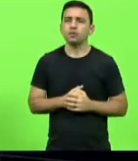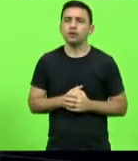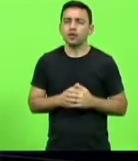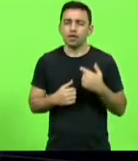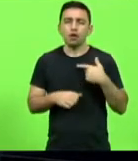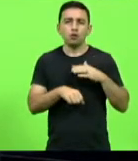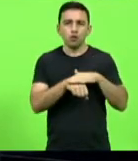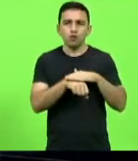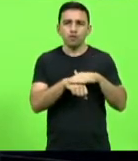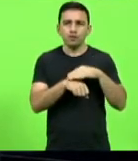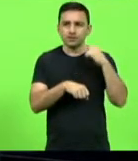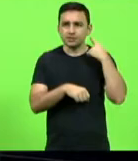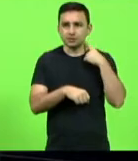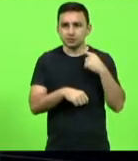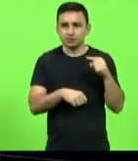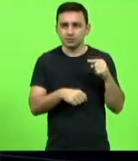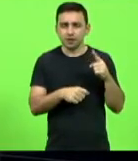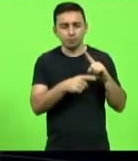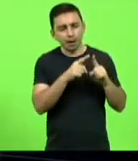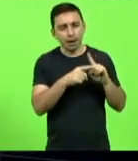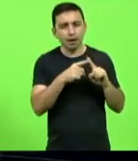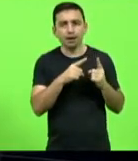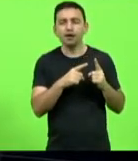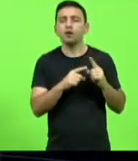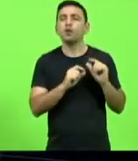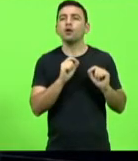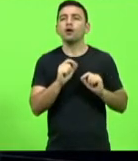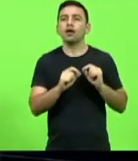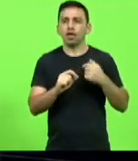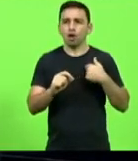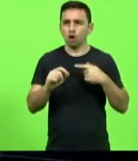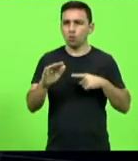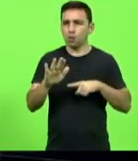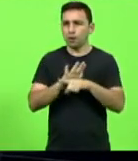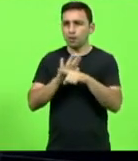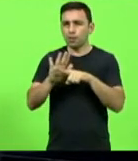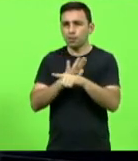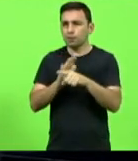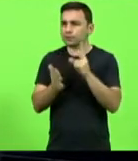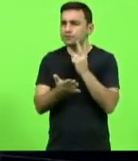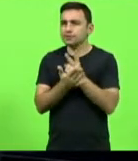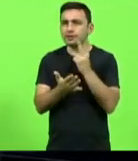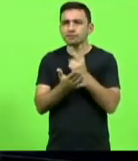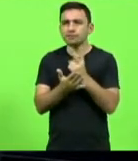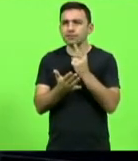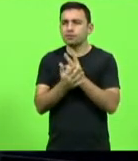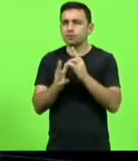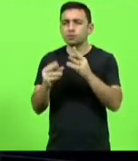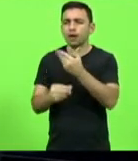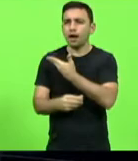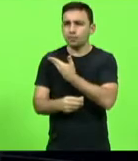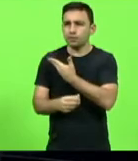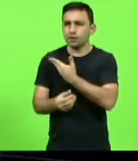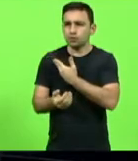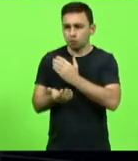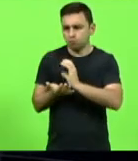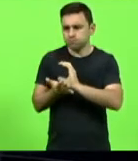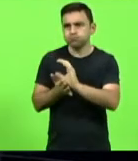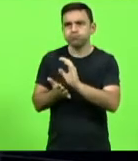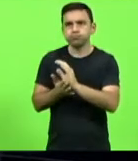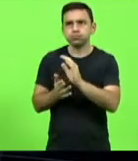eu costumo perguntar para os investidores para os amigos lá do oeste que tem investimentos grandes lá